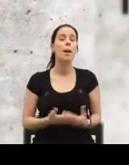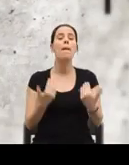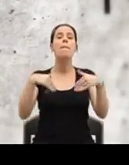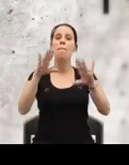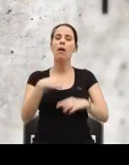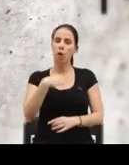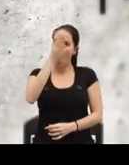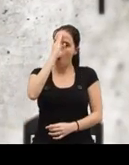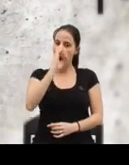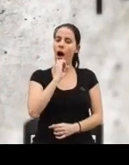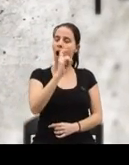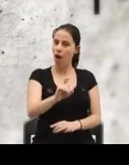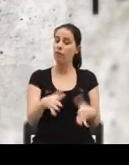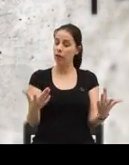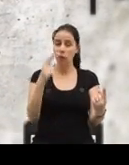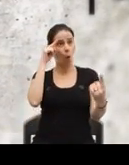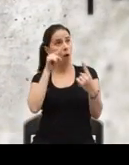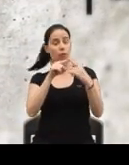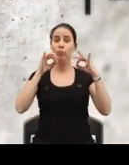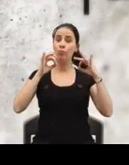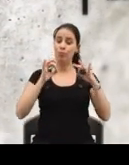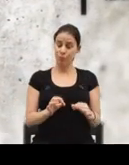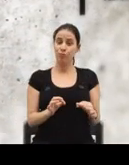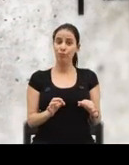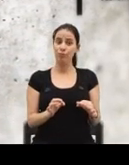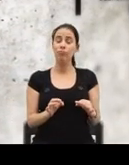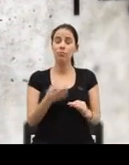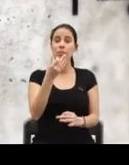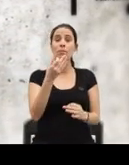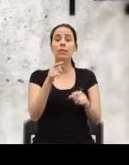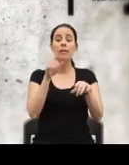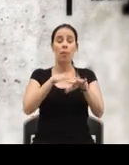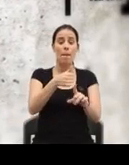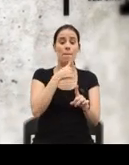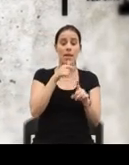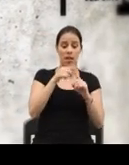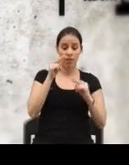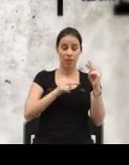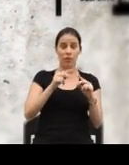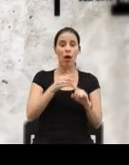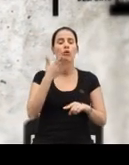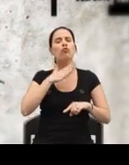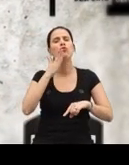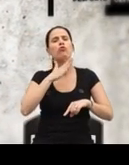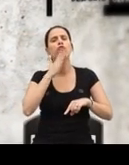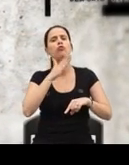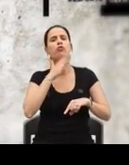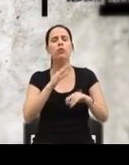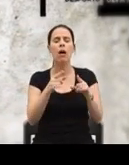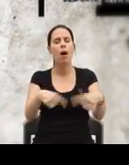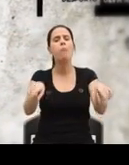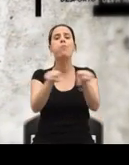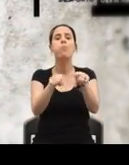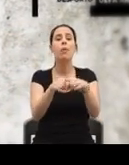Mas posso adiantar que a intenção é que o peso desta medida fiscal temporária seja